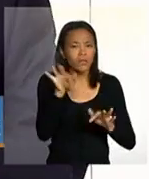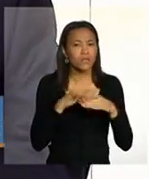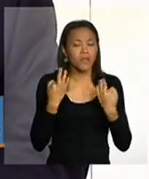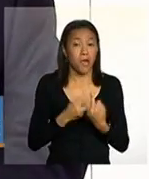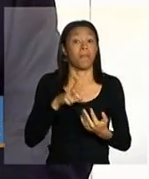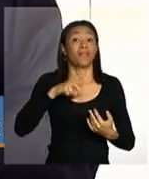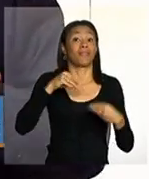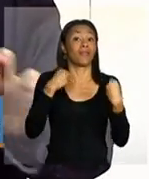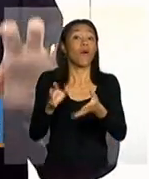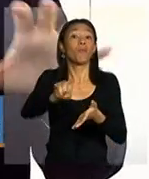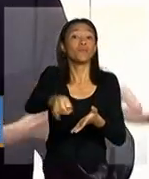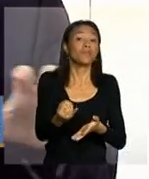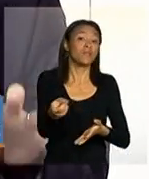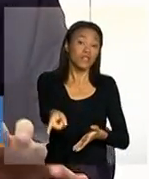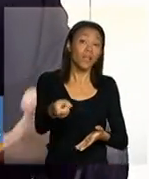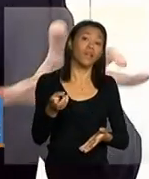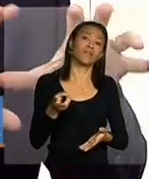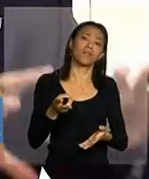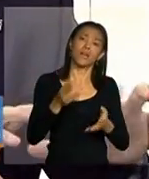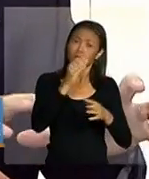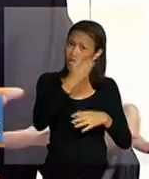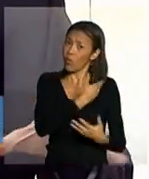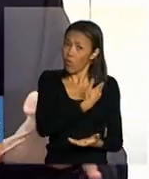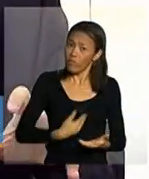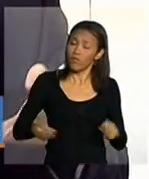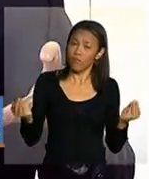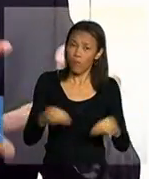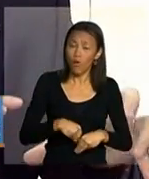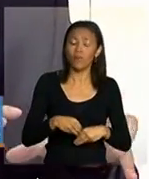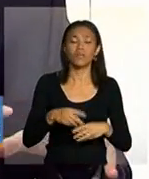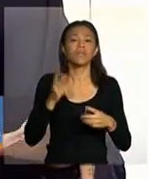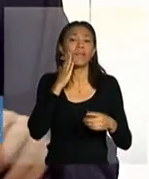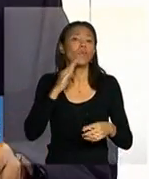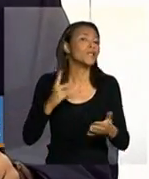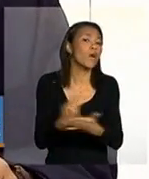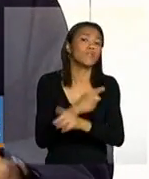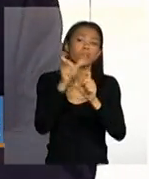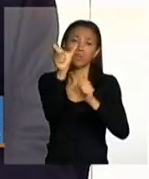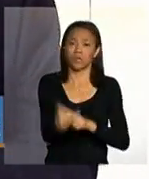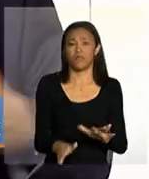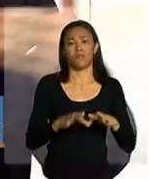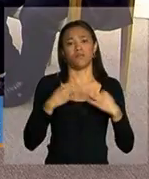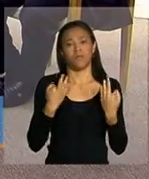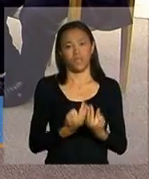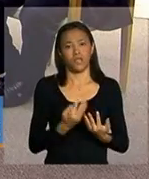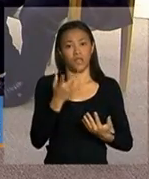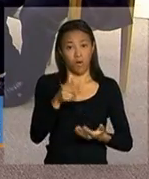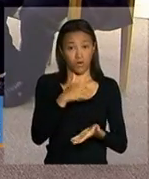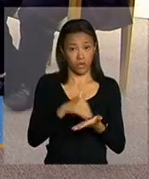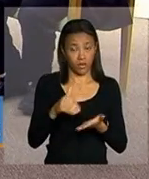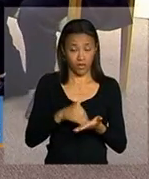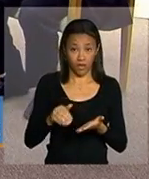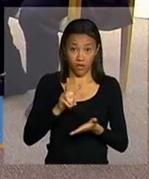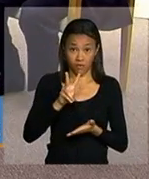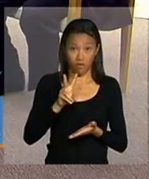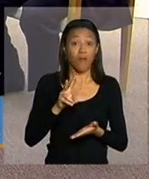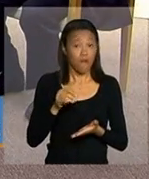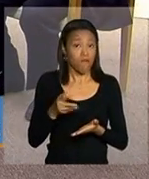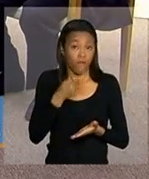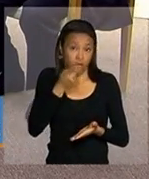oportunidade de ter o Estado brasileiro acompanhando estas vulnerabilidades. Como o nosso secretário comentou no primeiro bloco,